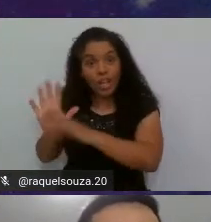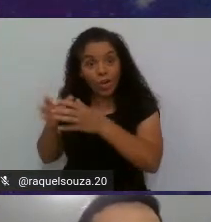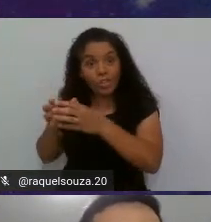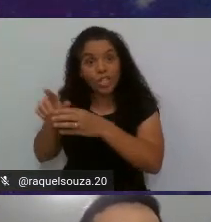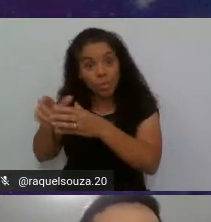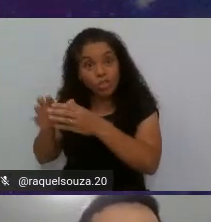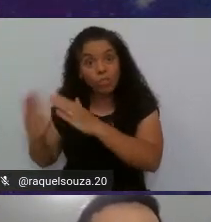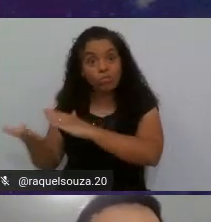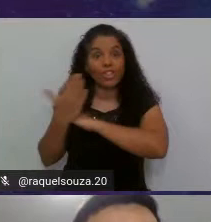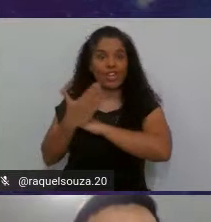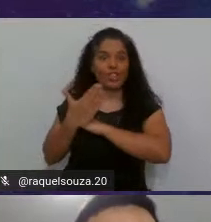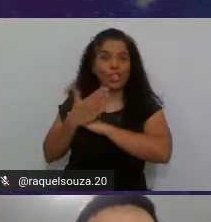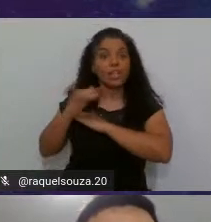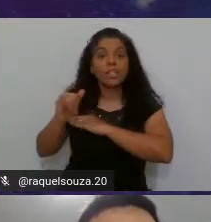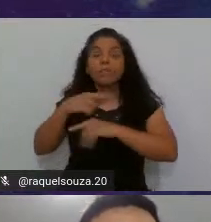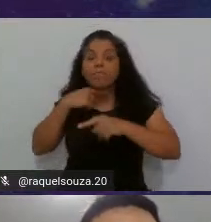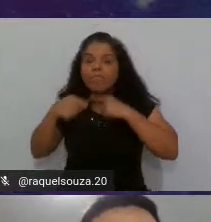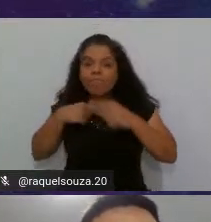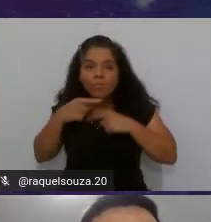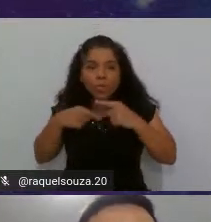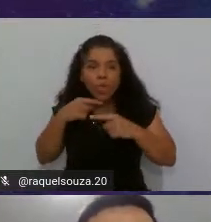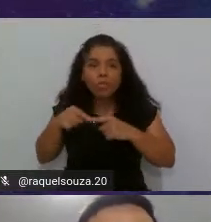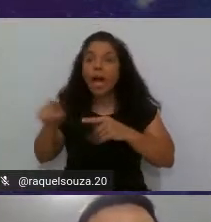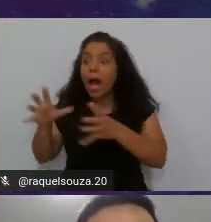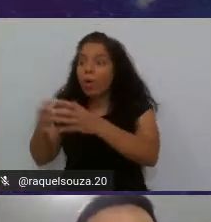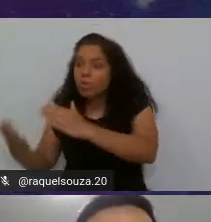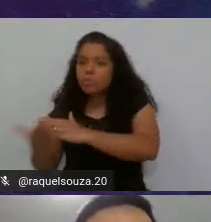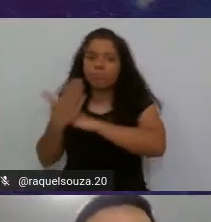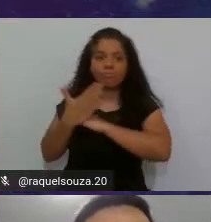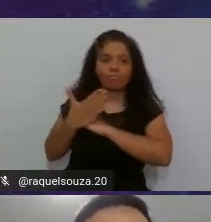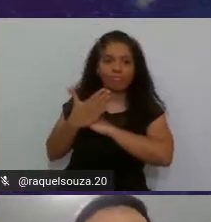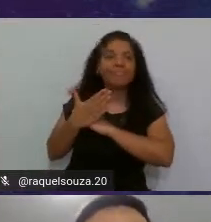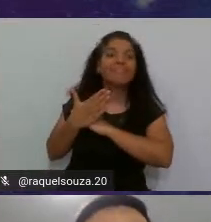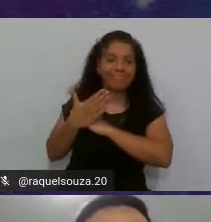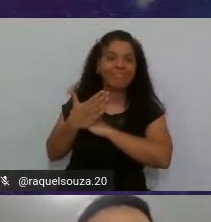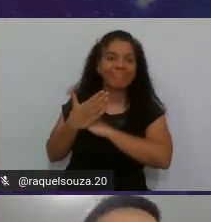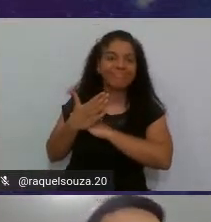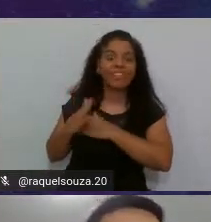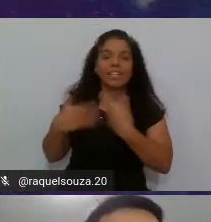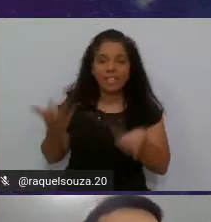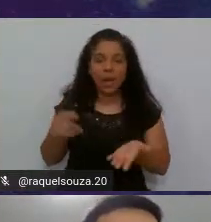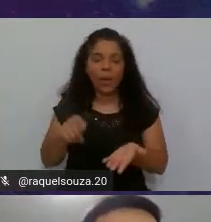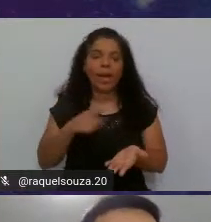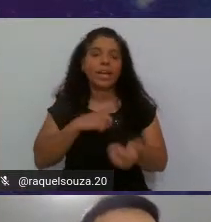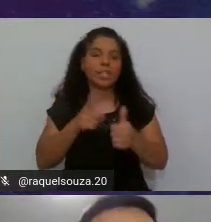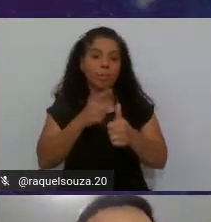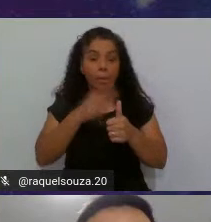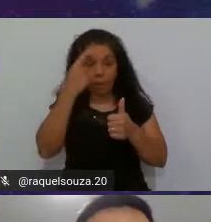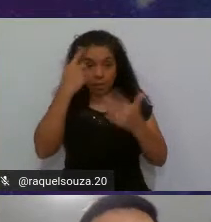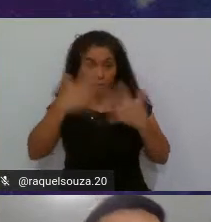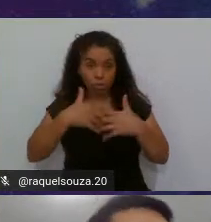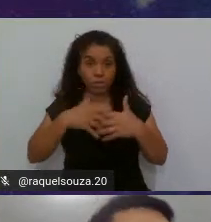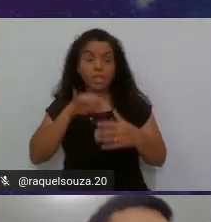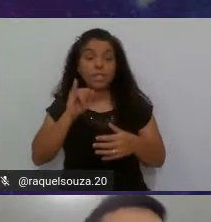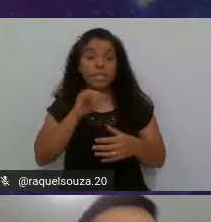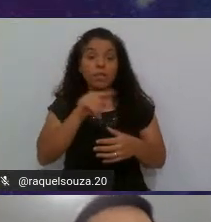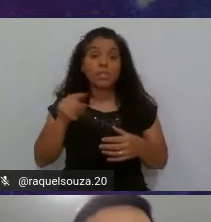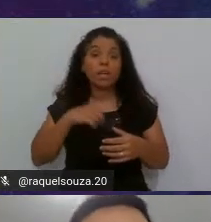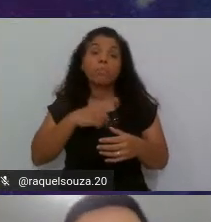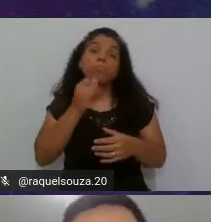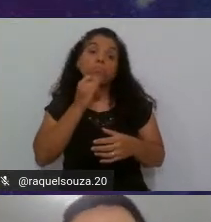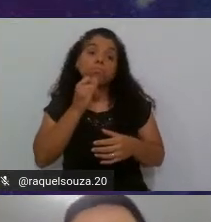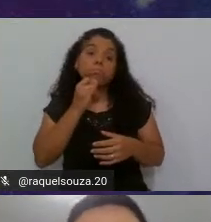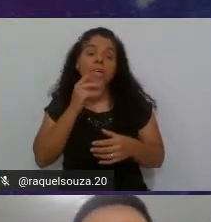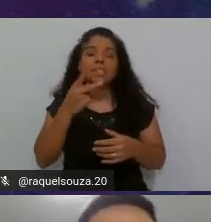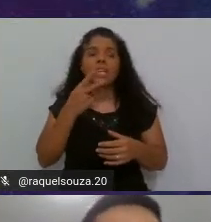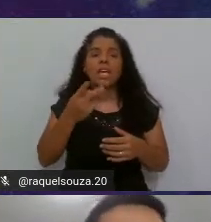Se você tiver dúvidas, o time vai poder te ajudar. Então, esse é o primeiro raciocínio. E se você, por acaso,